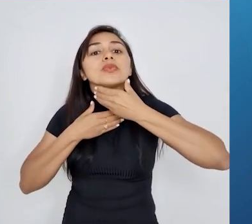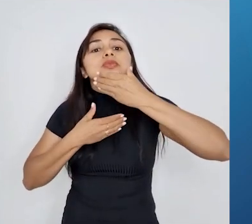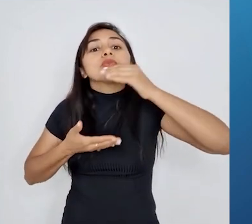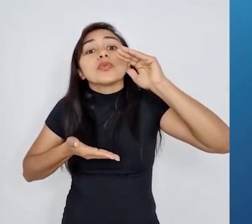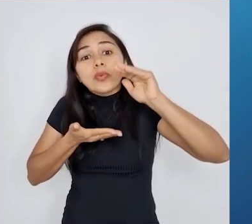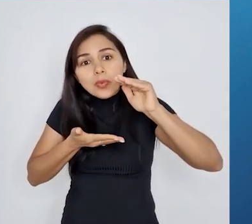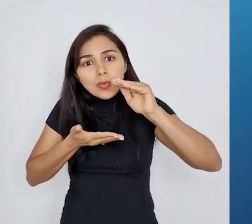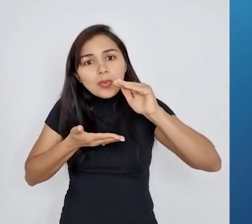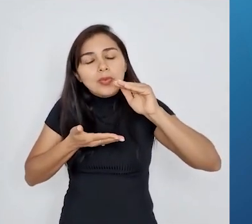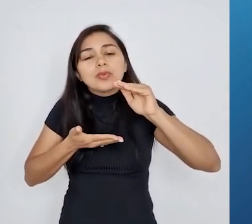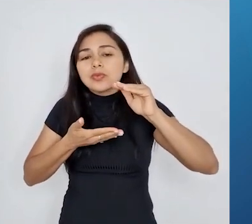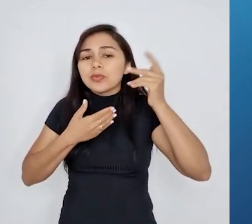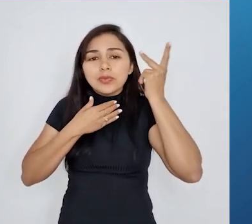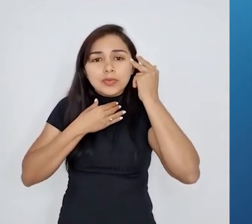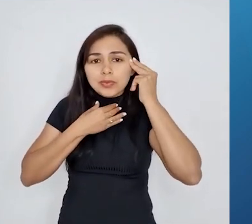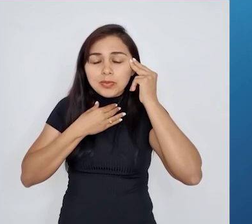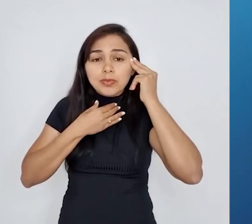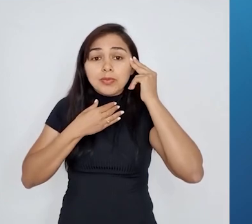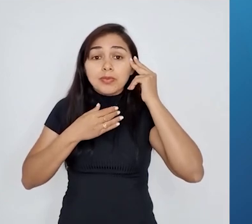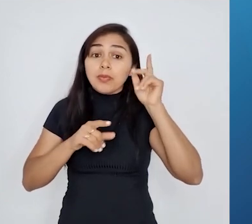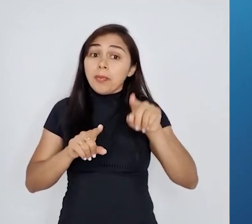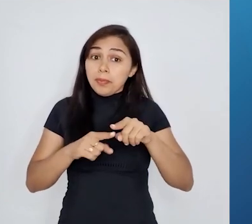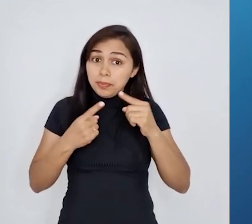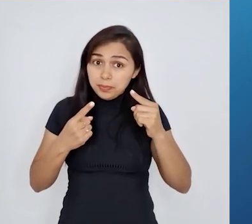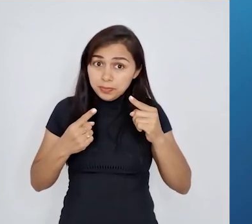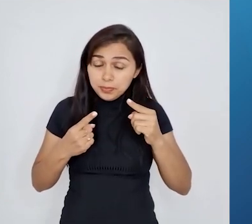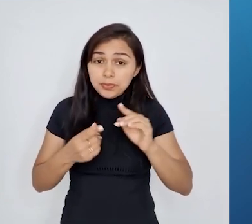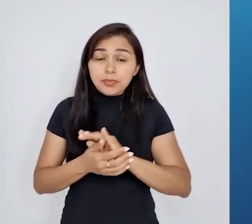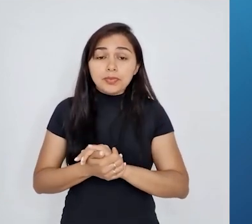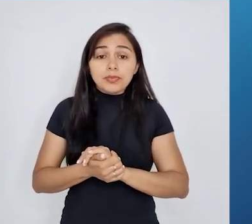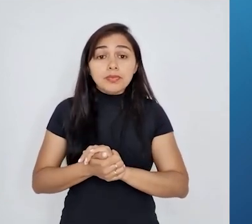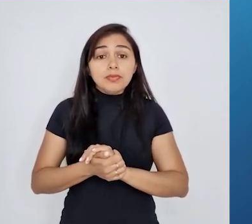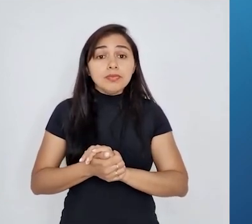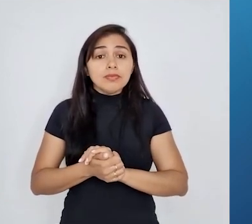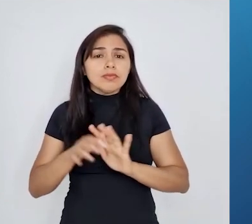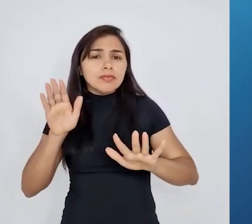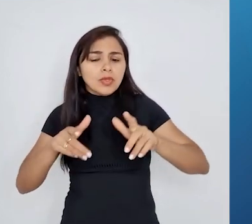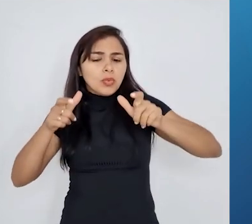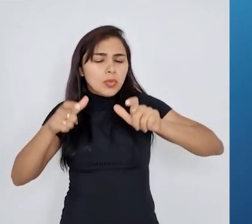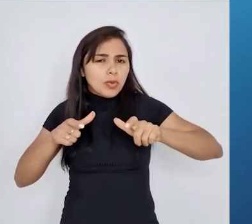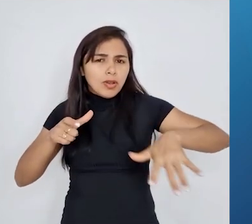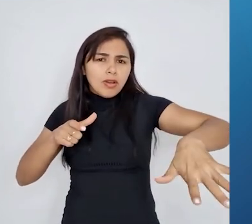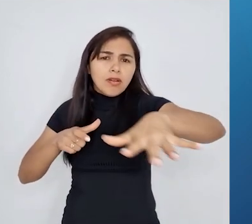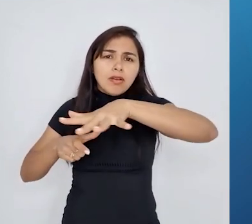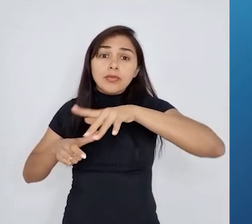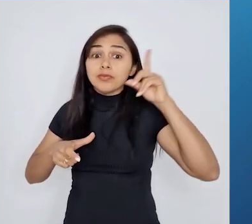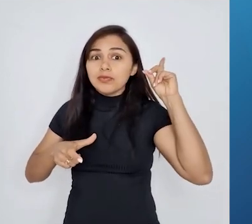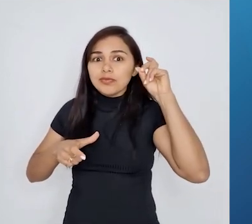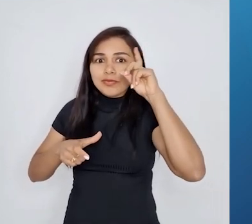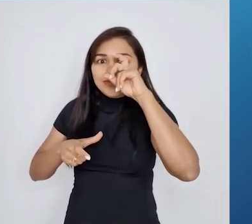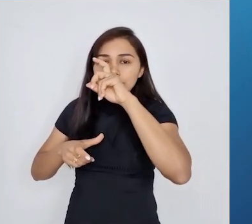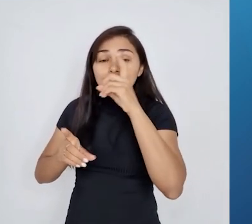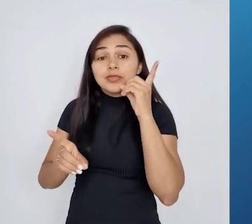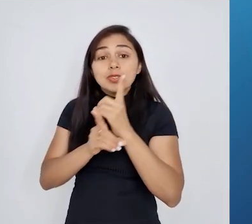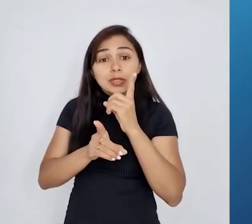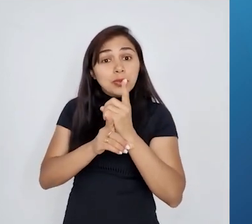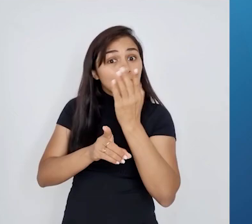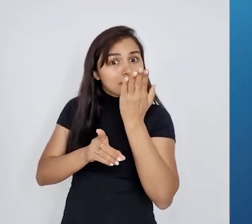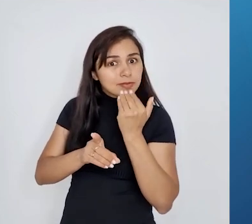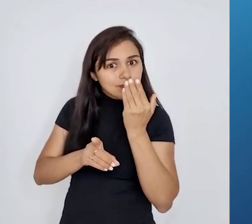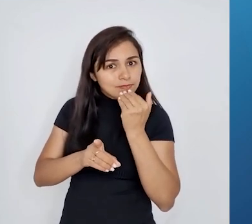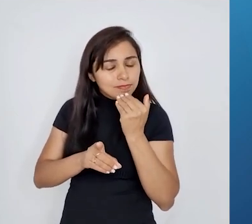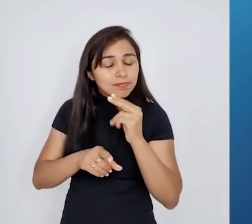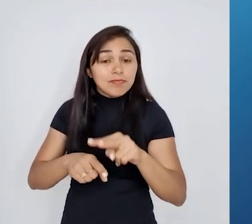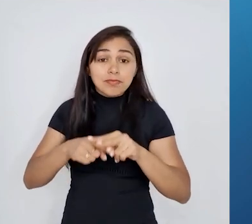são animais que têm casco, enfim. Como os recursos alimentares estavam localizados em alturas mais elevadas, as